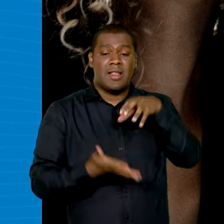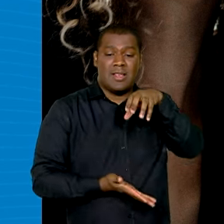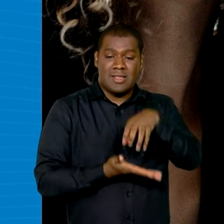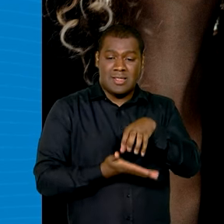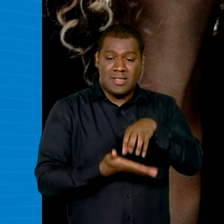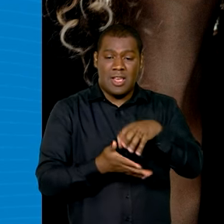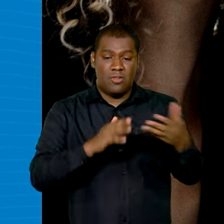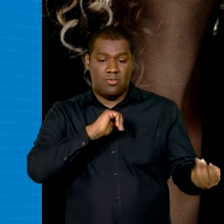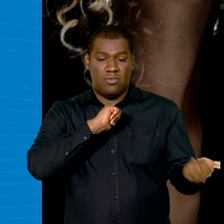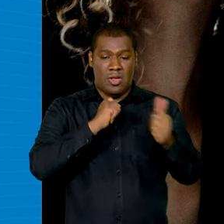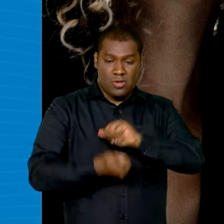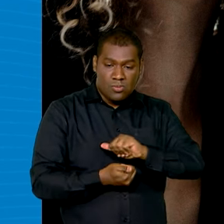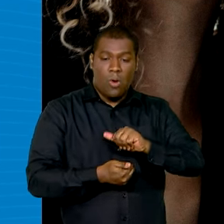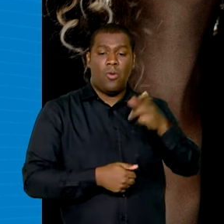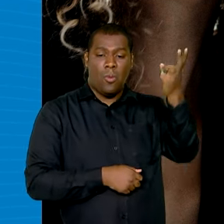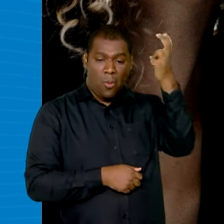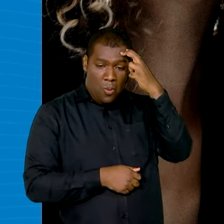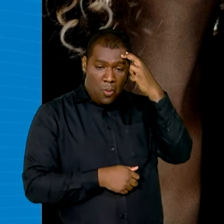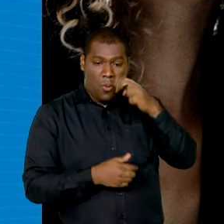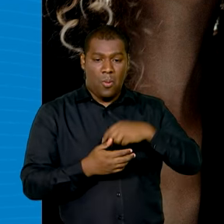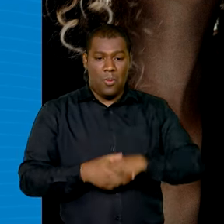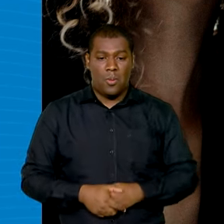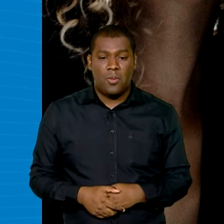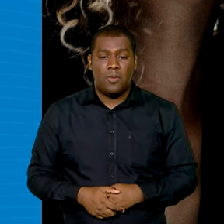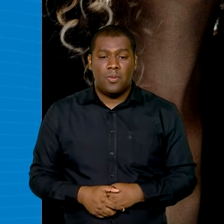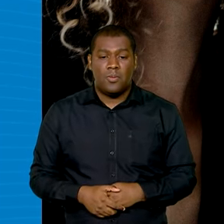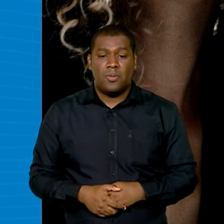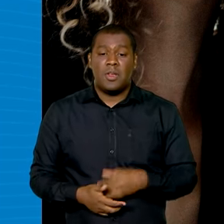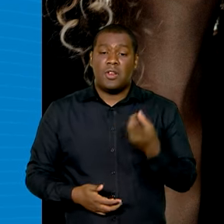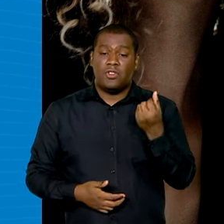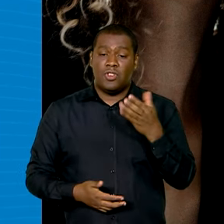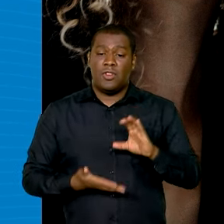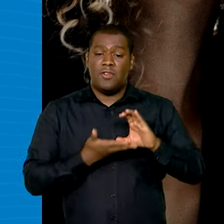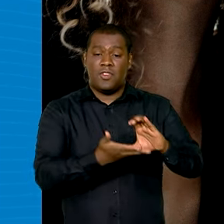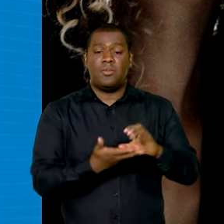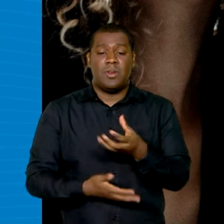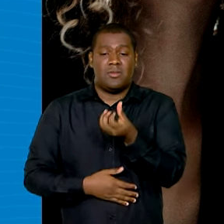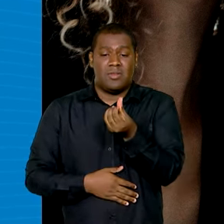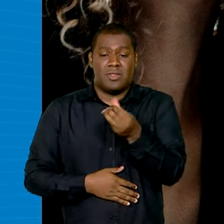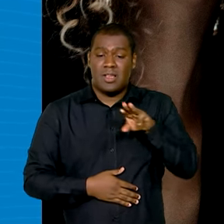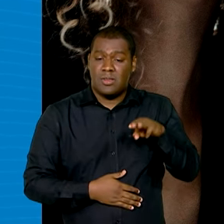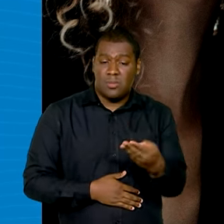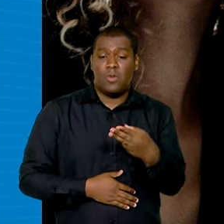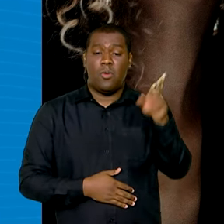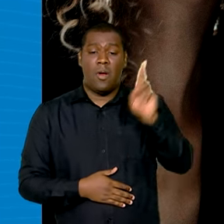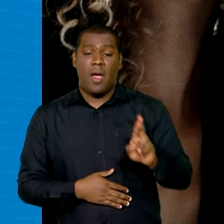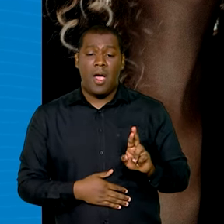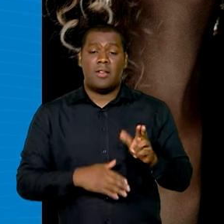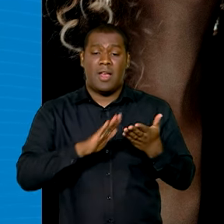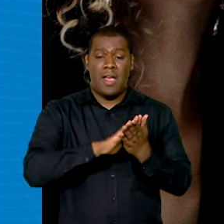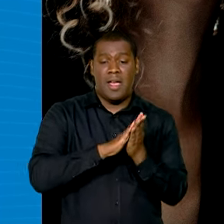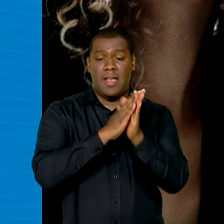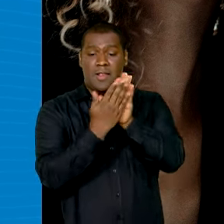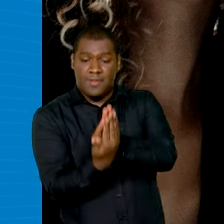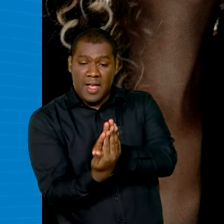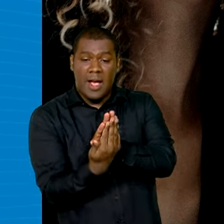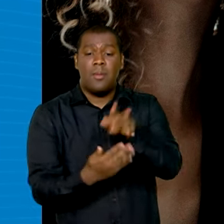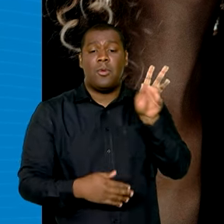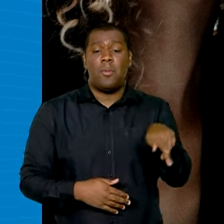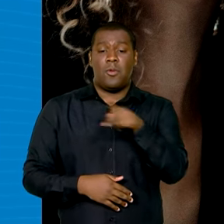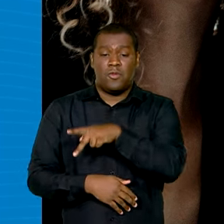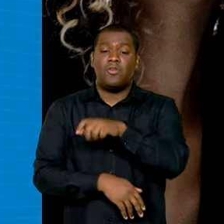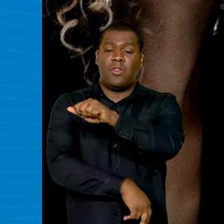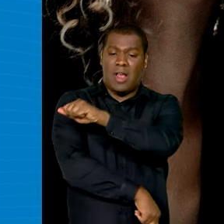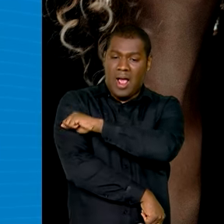esporte e cultura, repasse de R$ 6 milhões para intercâmbios de professores e